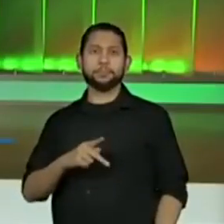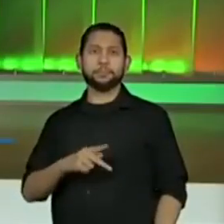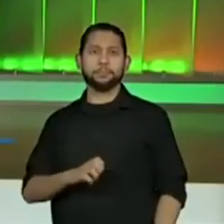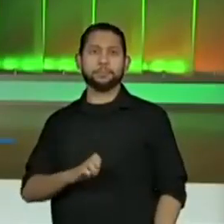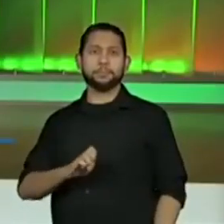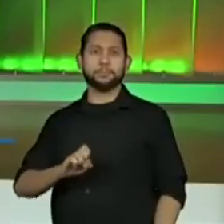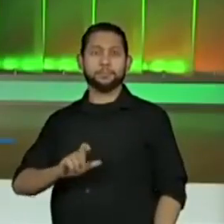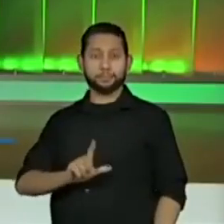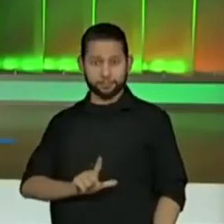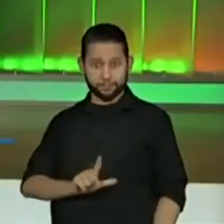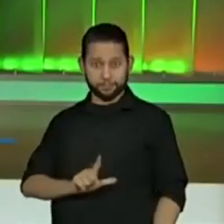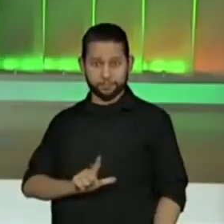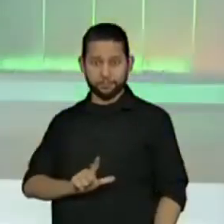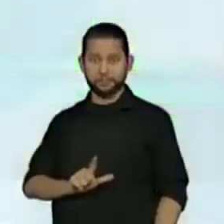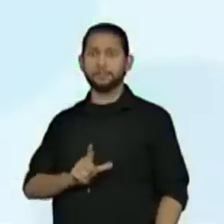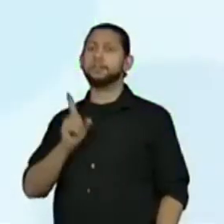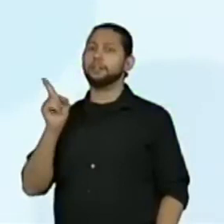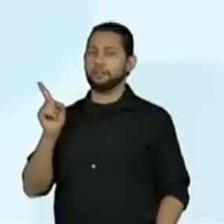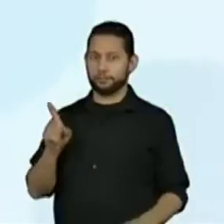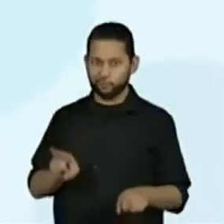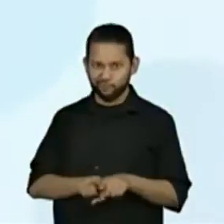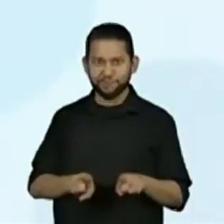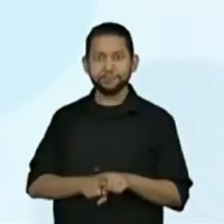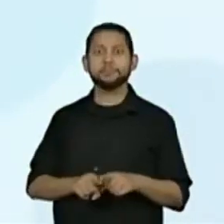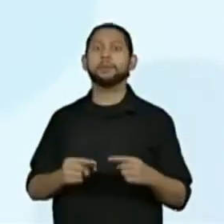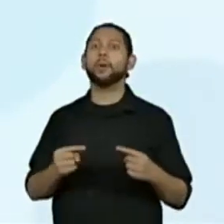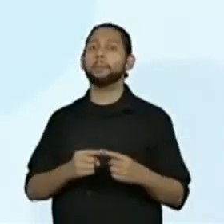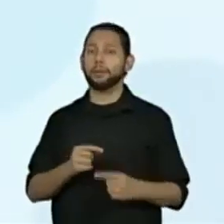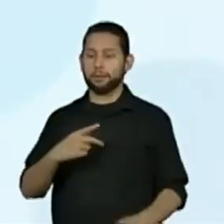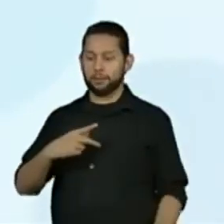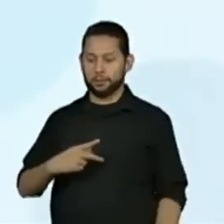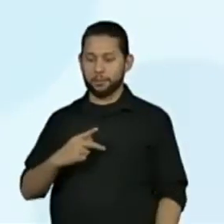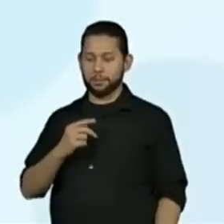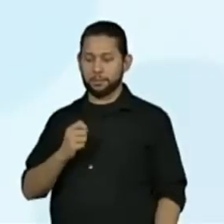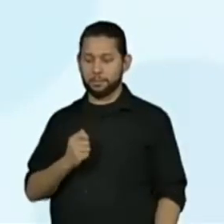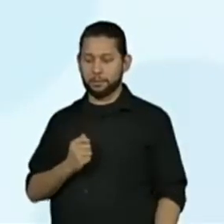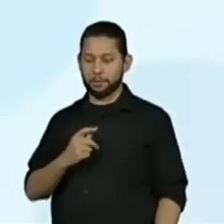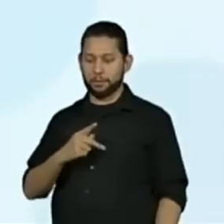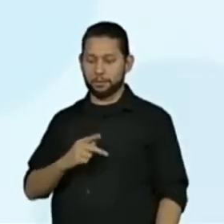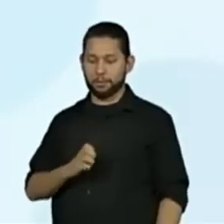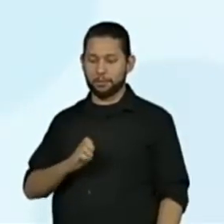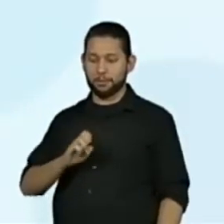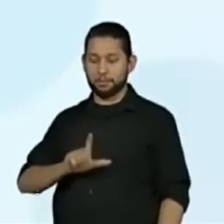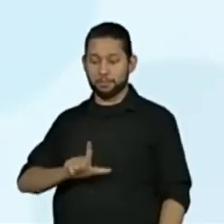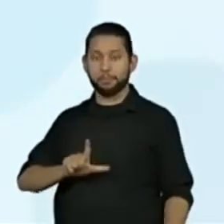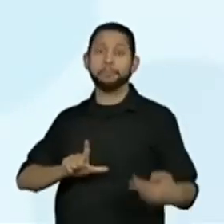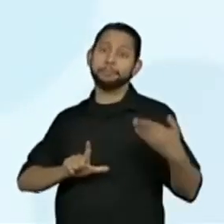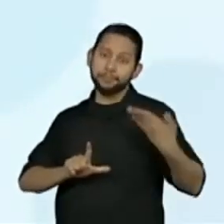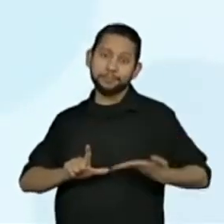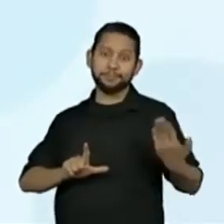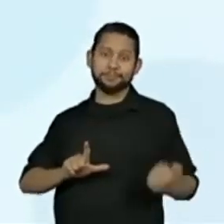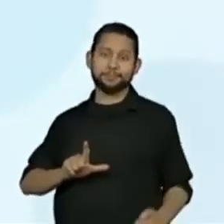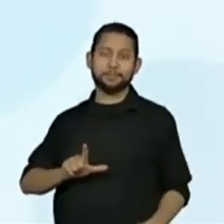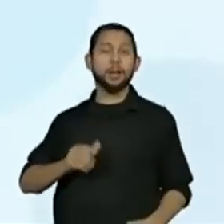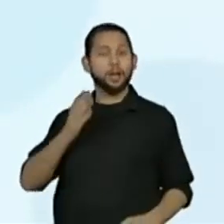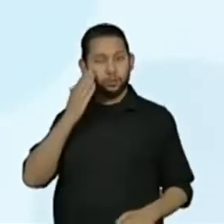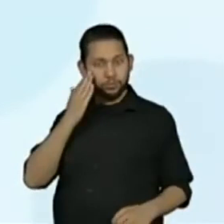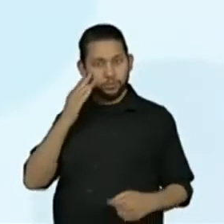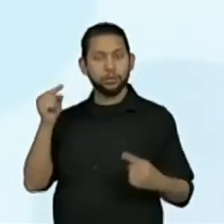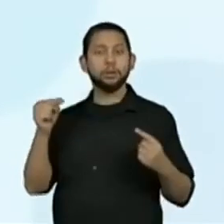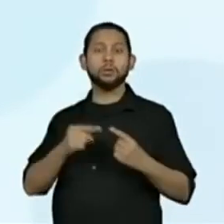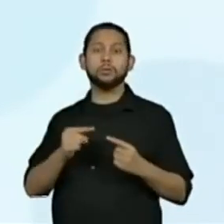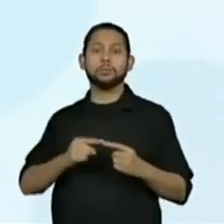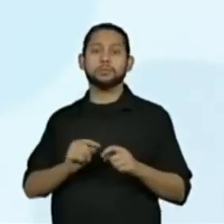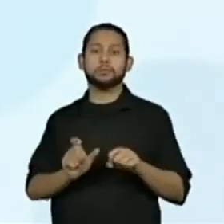A palavra papel também termina em L. Então, nós sabemos que não é um verbo, é um substantivo.